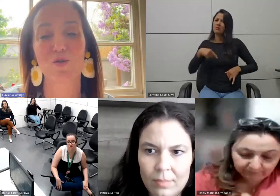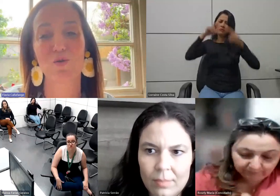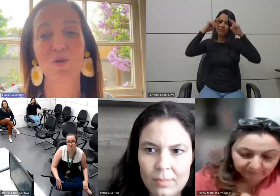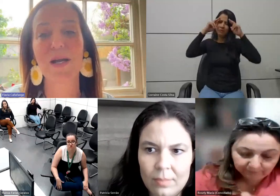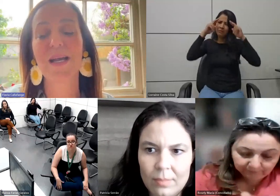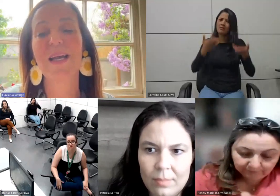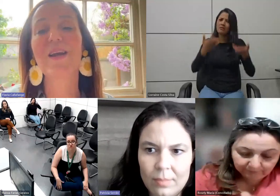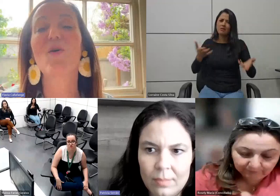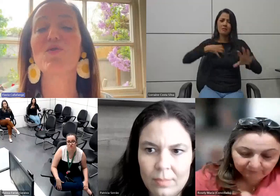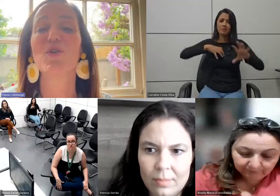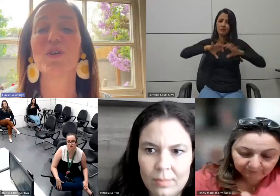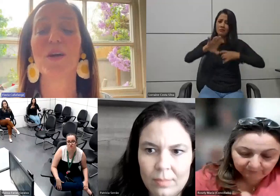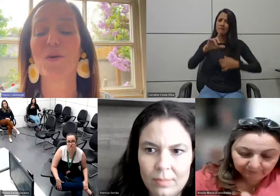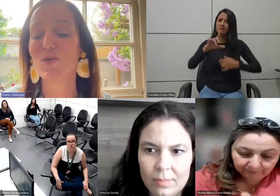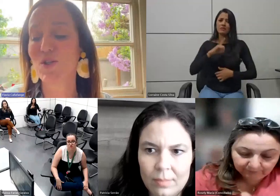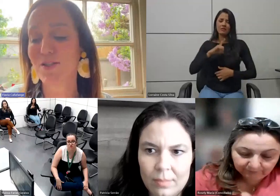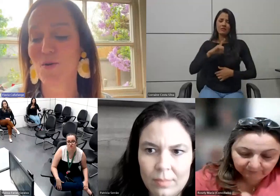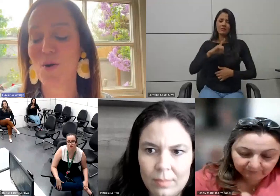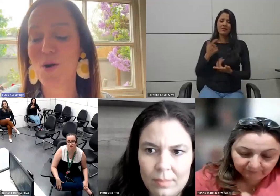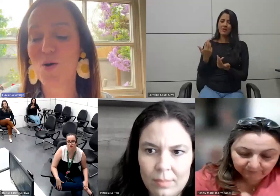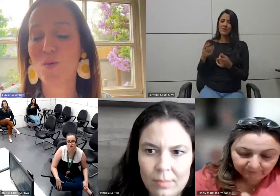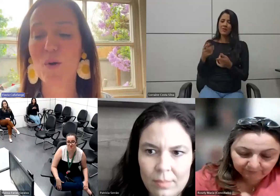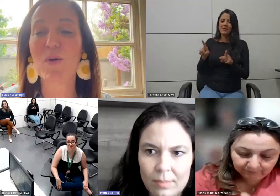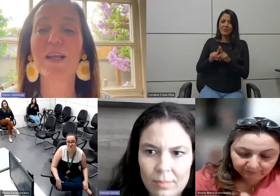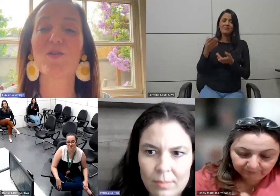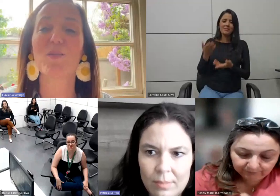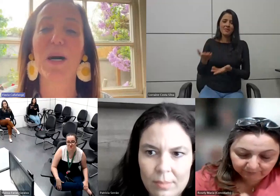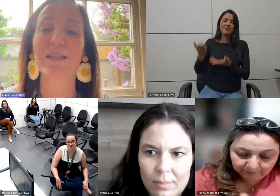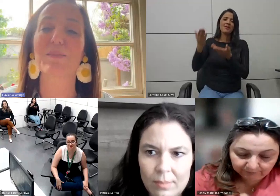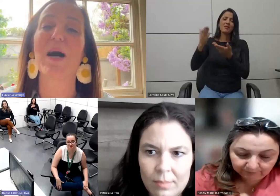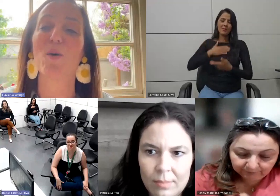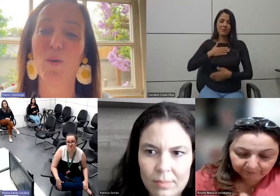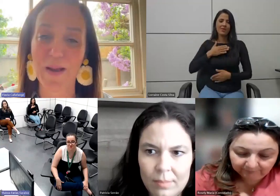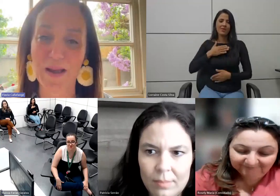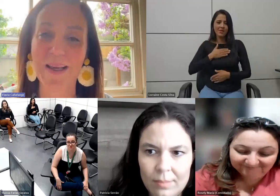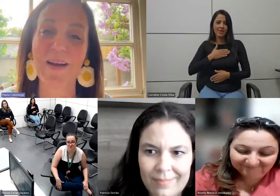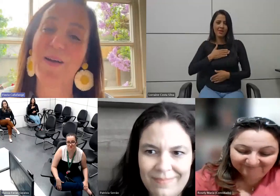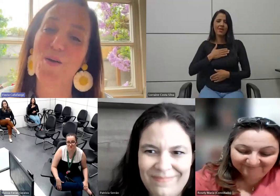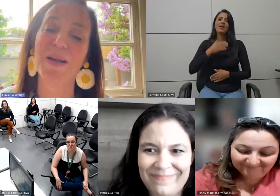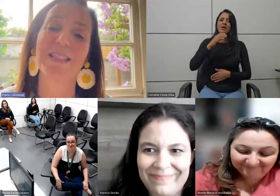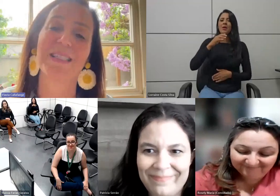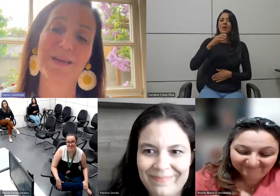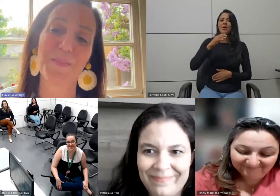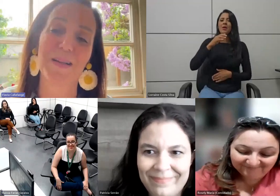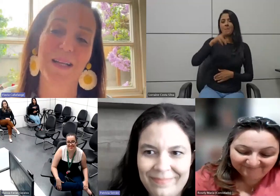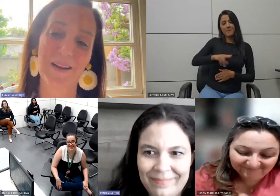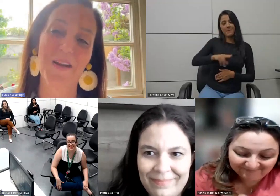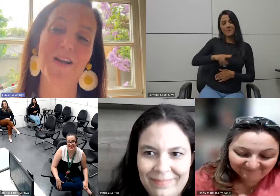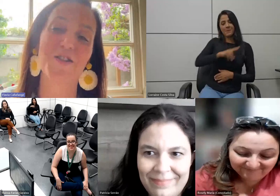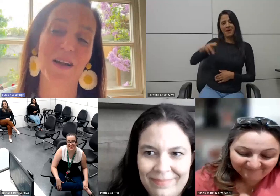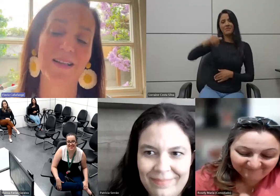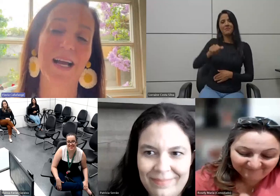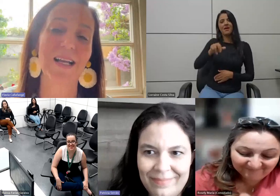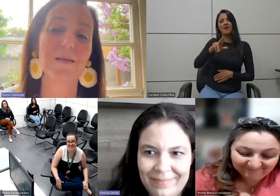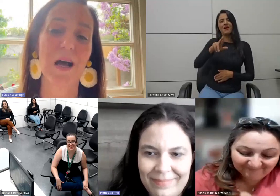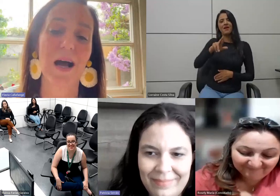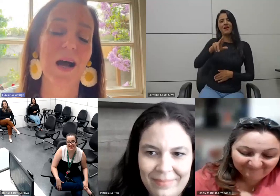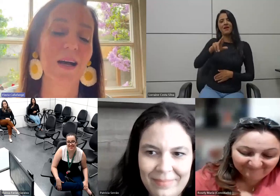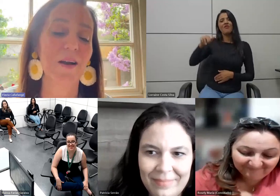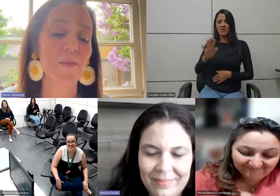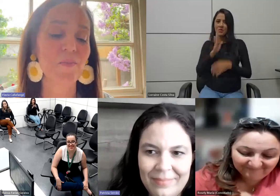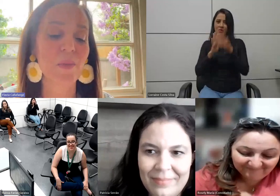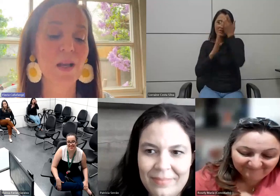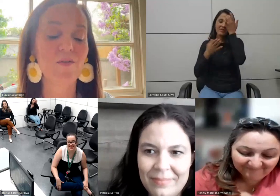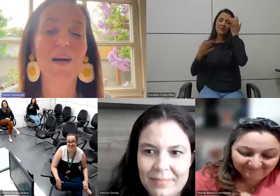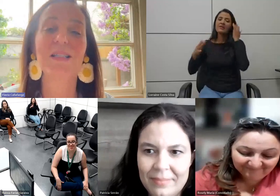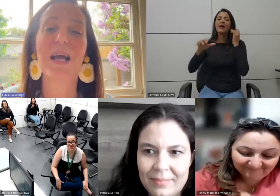mais empáticos e como disse o meu querido padre Marloni que conheci através da aliança